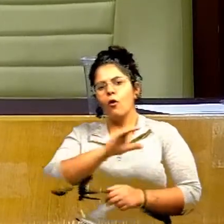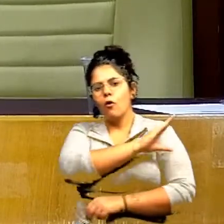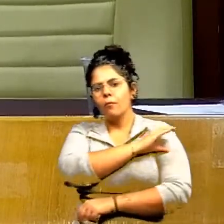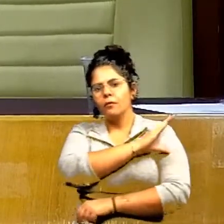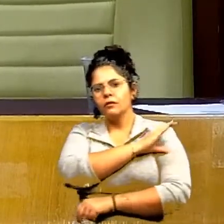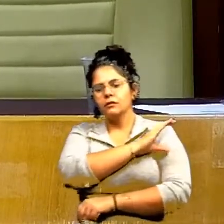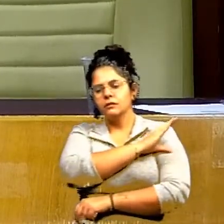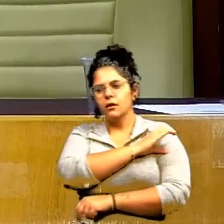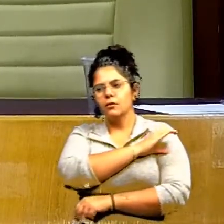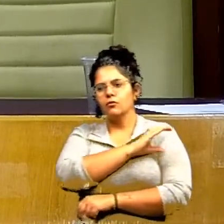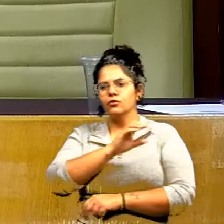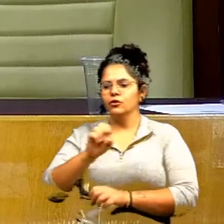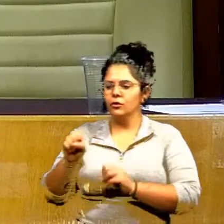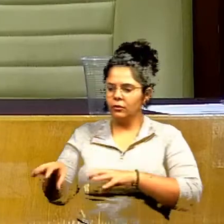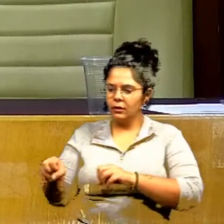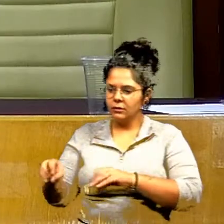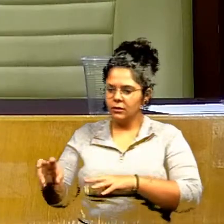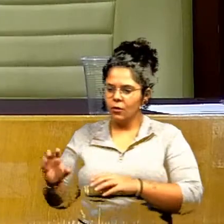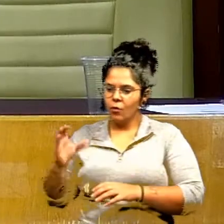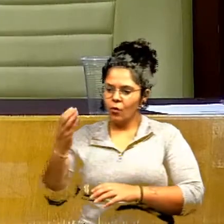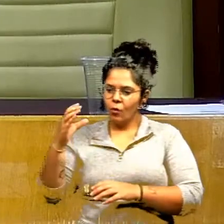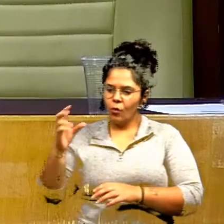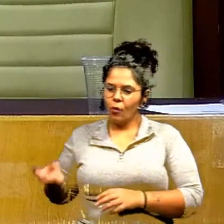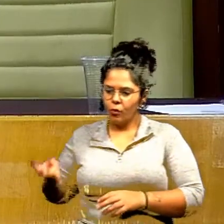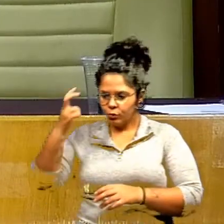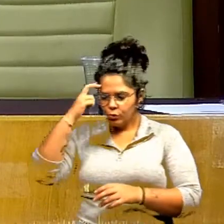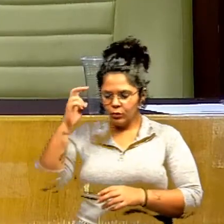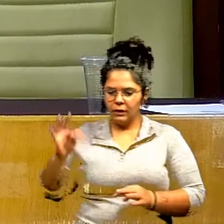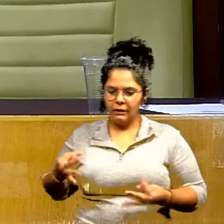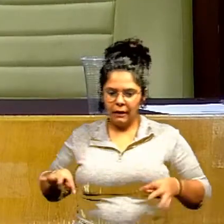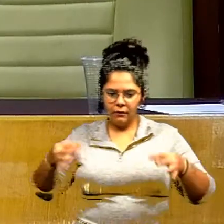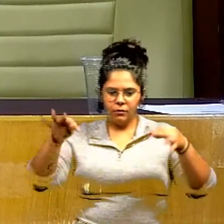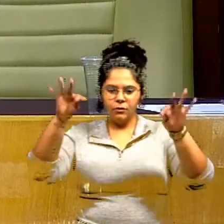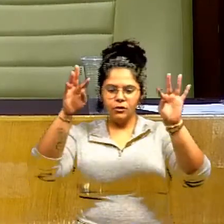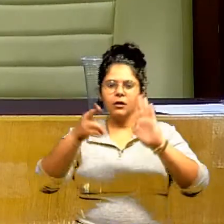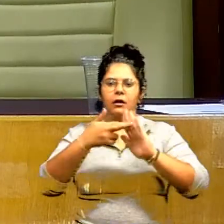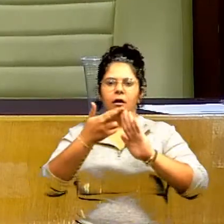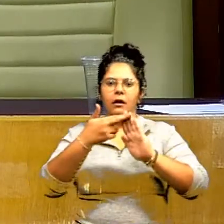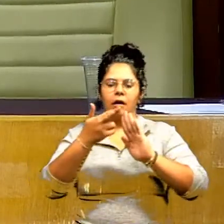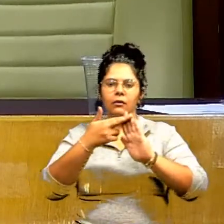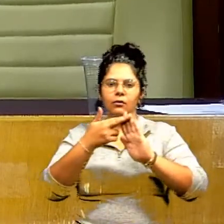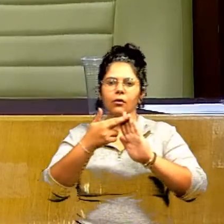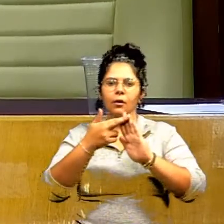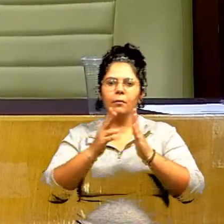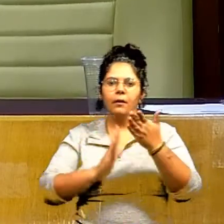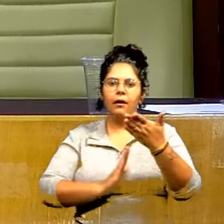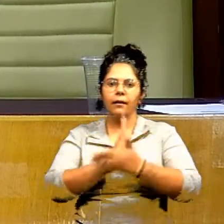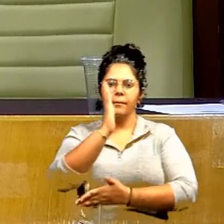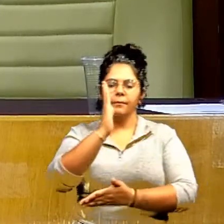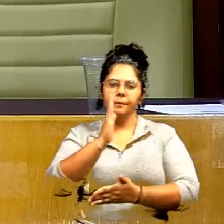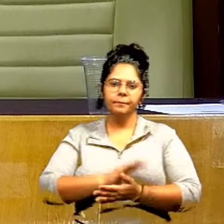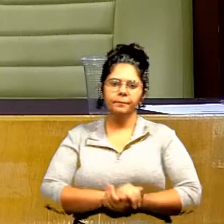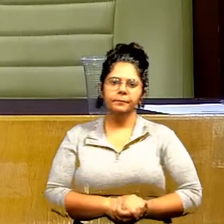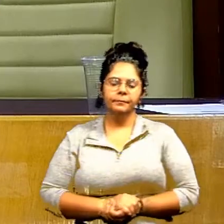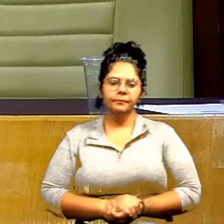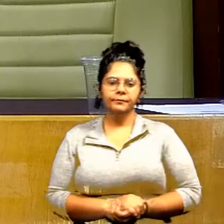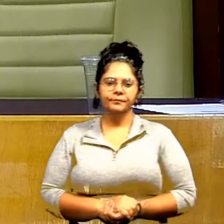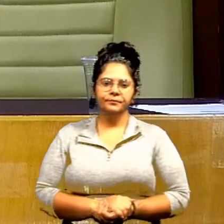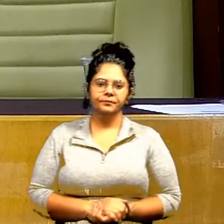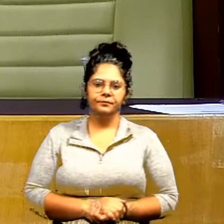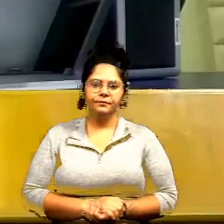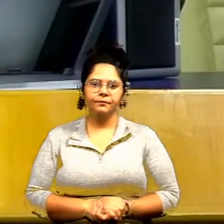Comissão de Educação, Cultura, Ciência e Tecnologia, relator foi o vereador Anselmo Peleira. Conclusão, pela aprovação.